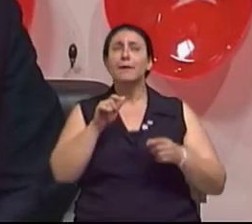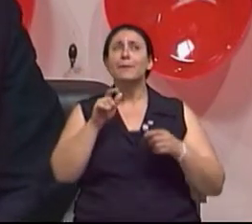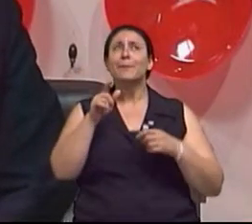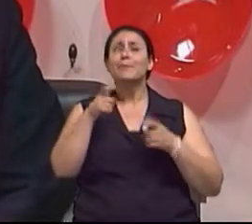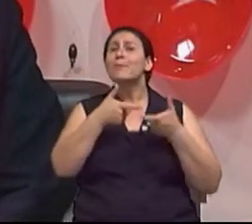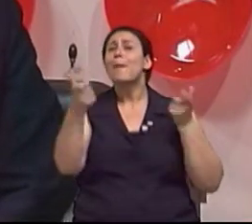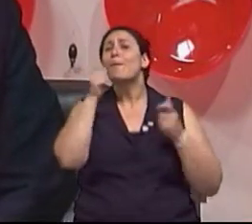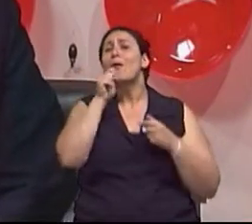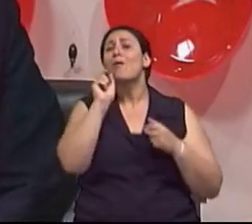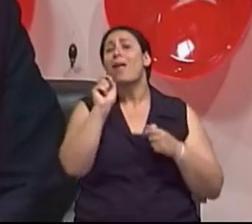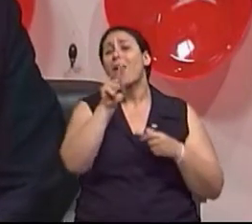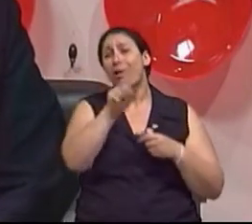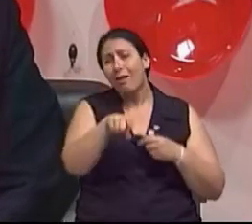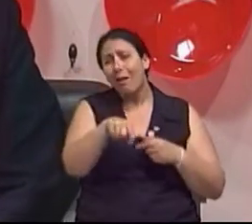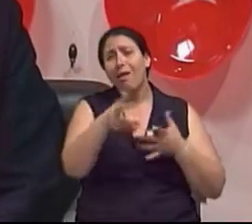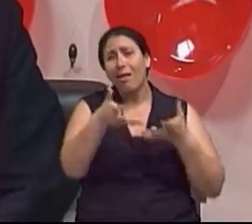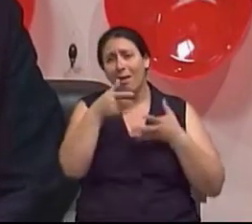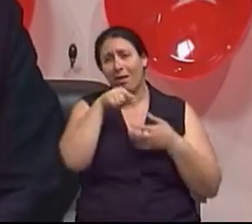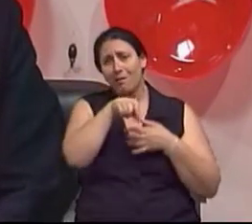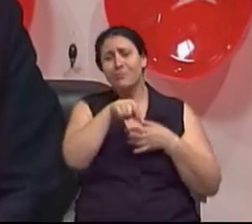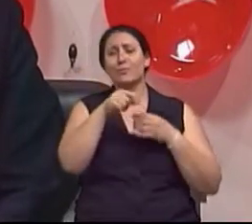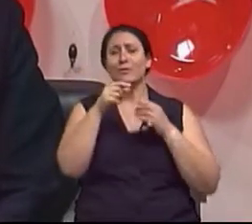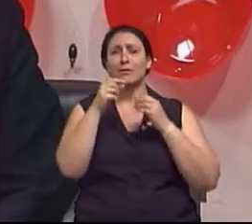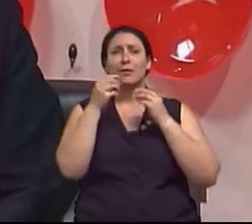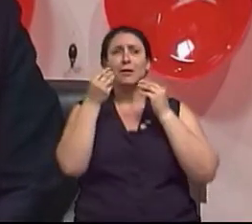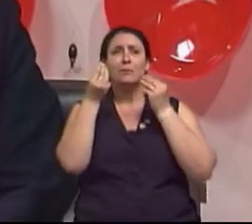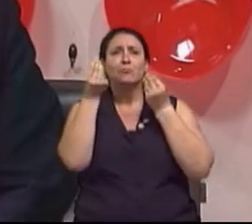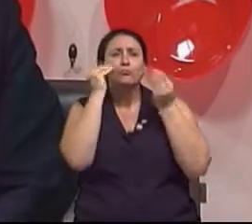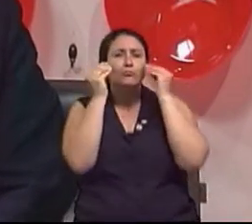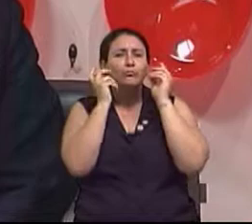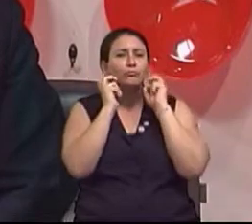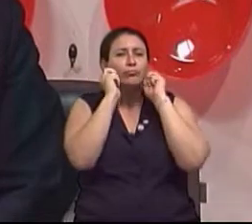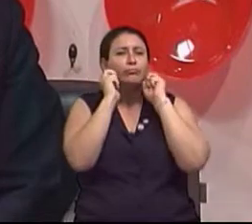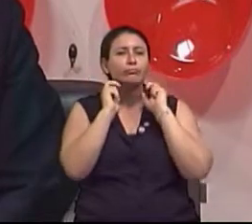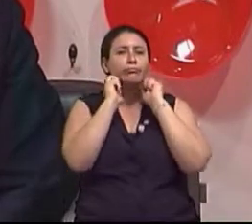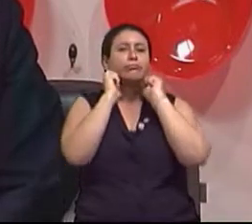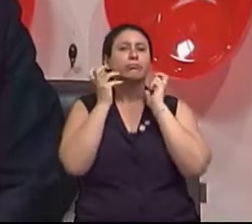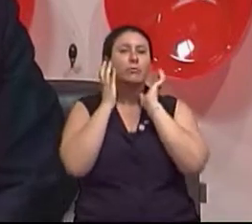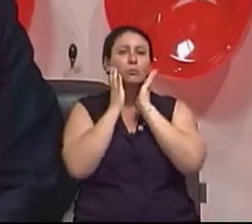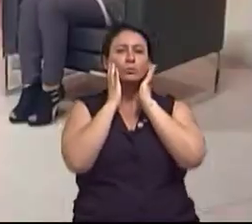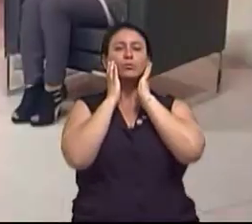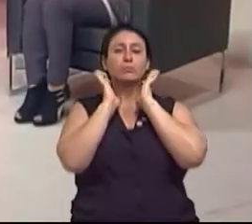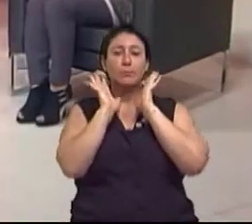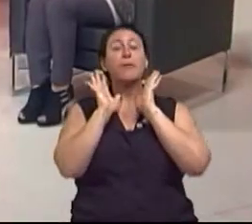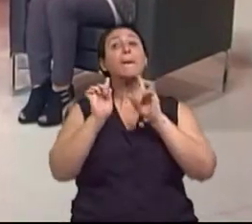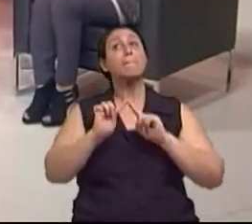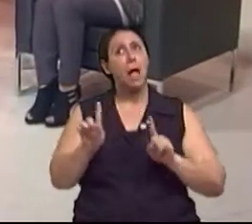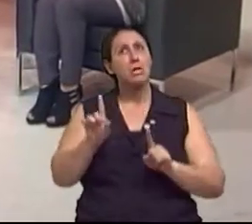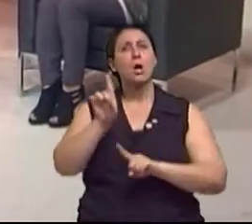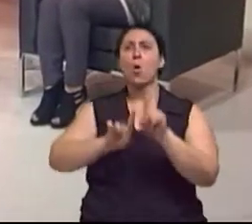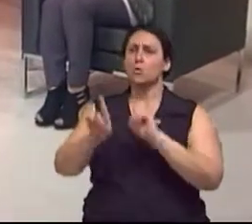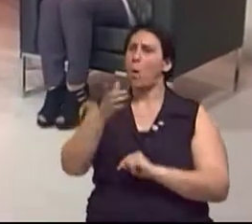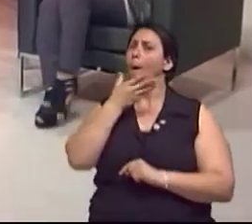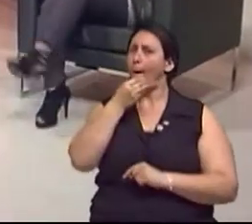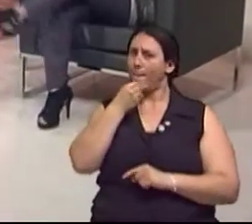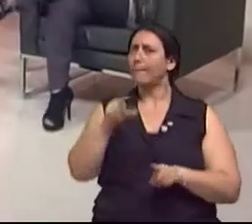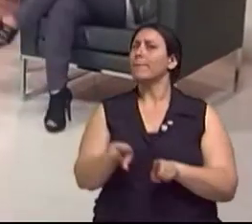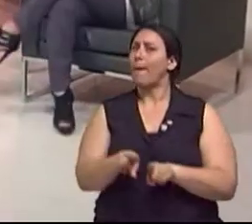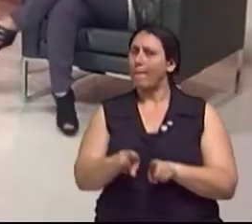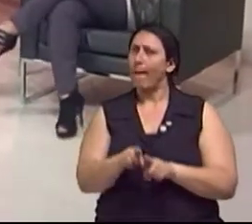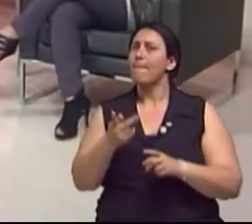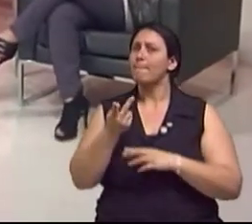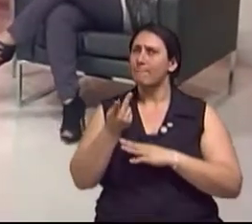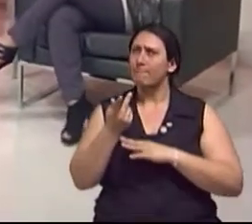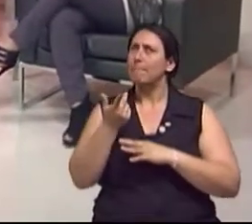para esses tipos de procedimento. Embora os homens também já estejam ganhando bastante espaço.